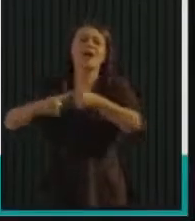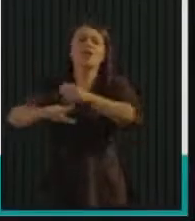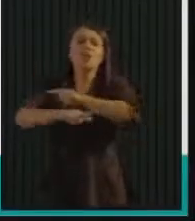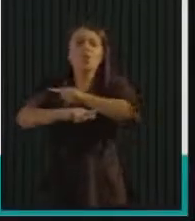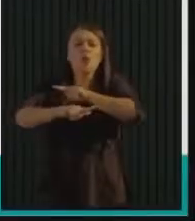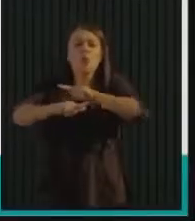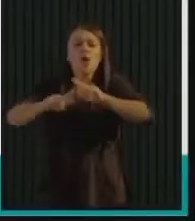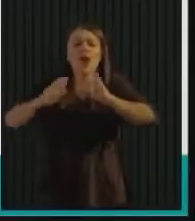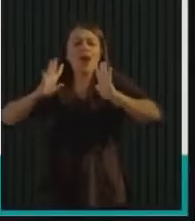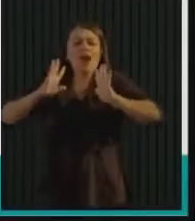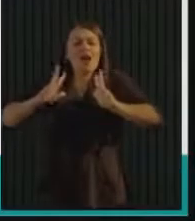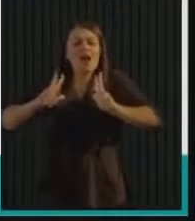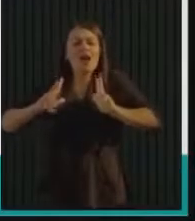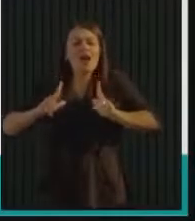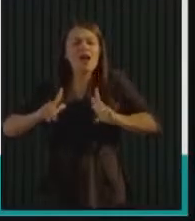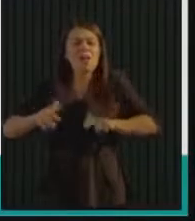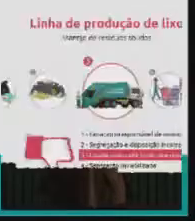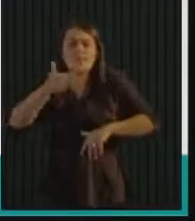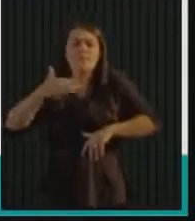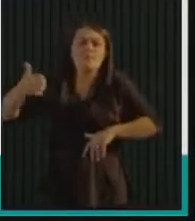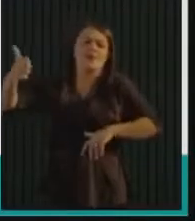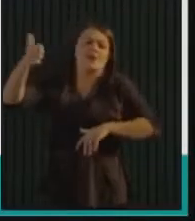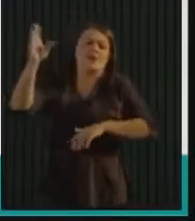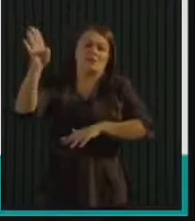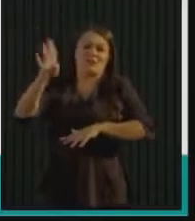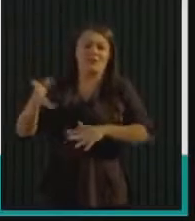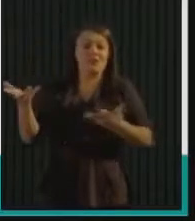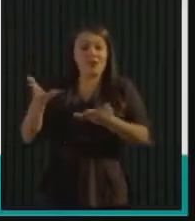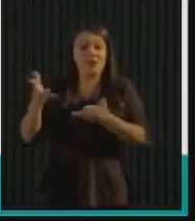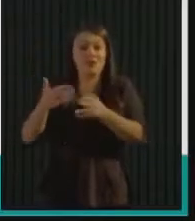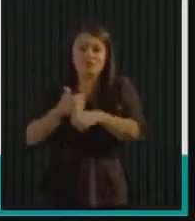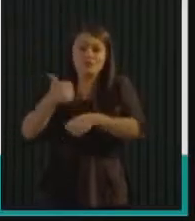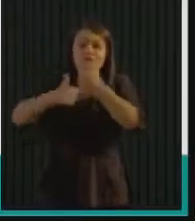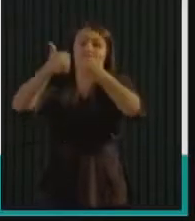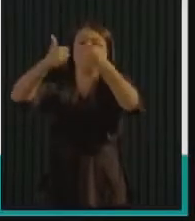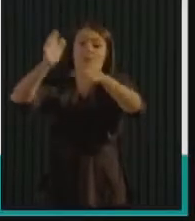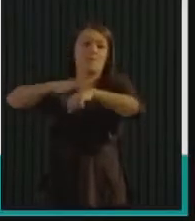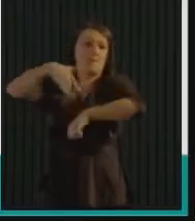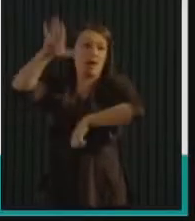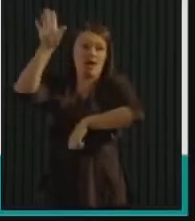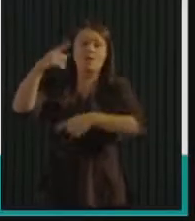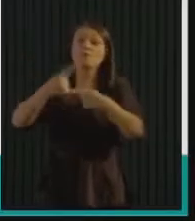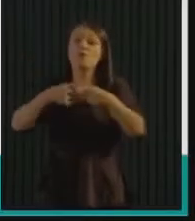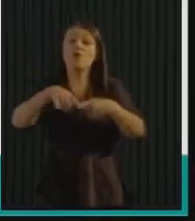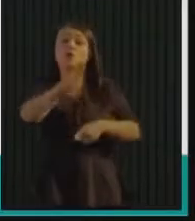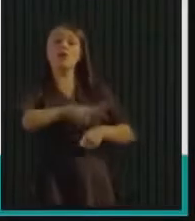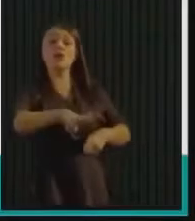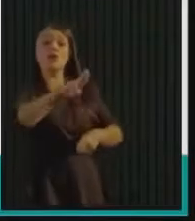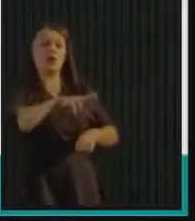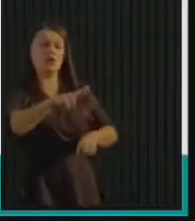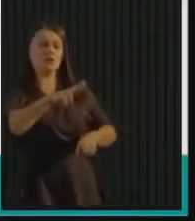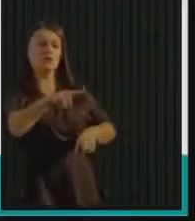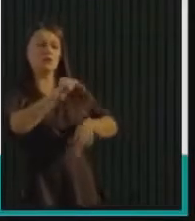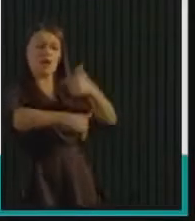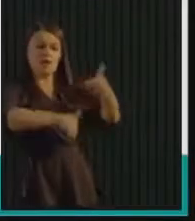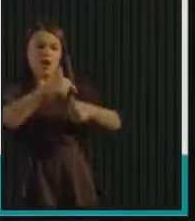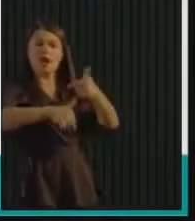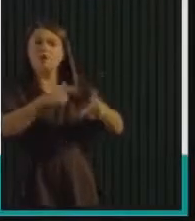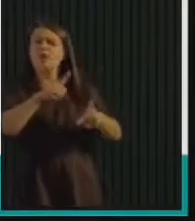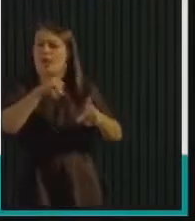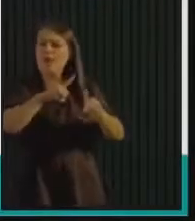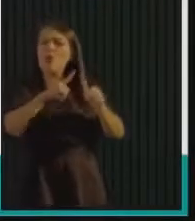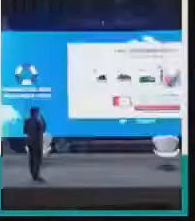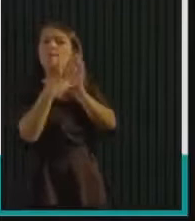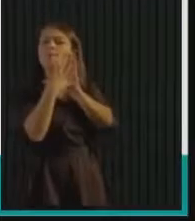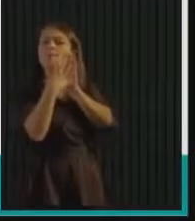a segregação e disposição desses materiais de forma correta. Só resta a coleta misturada, tudo vira rejeito, padrão nacional.